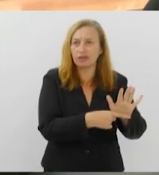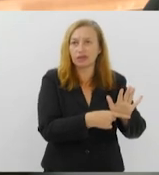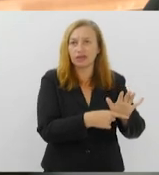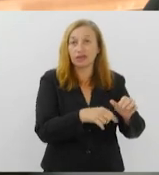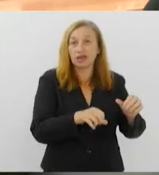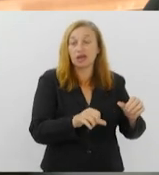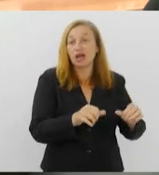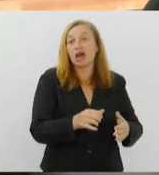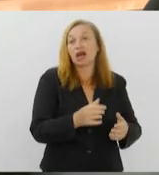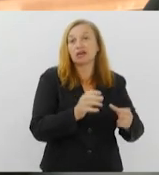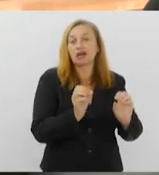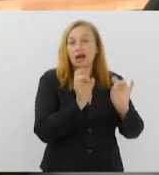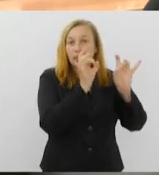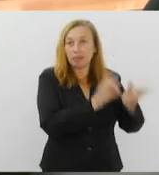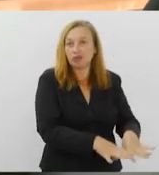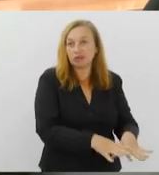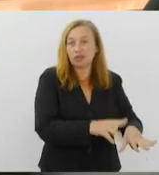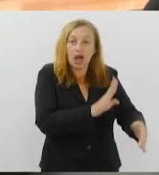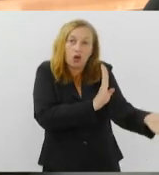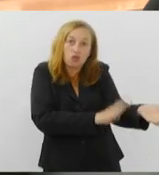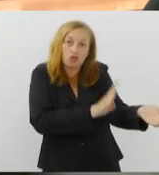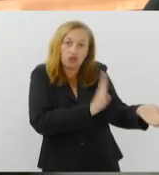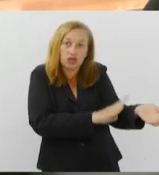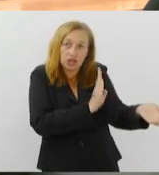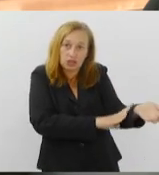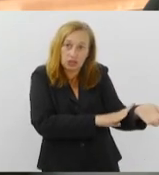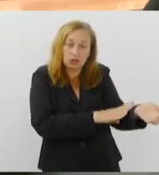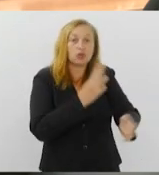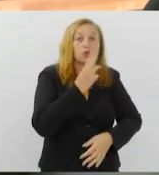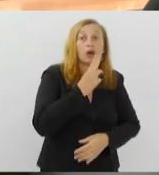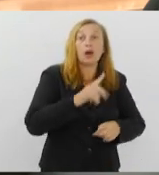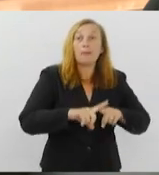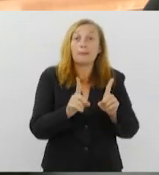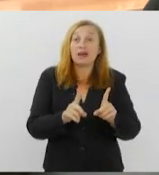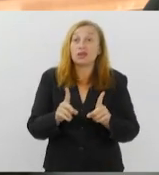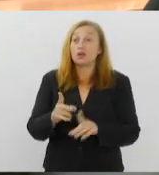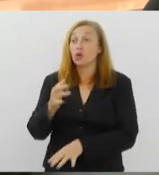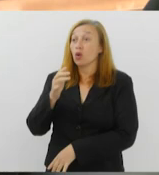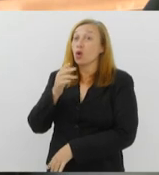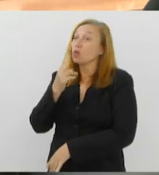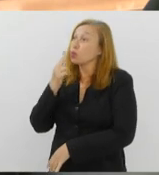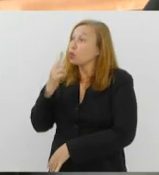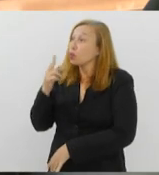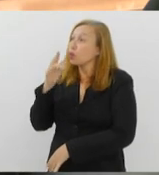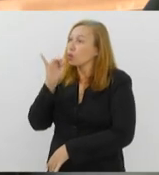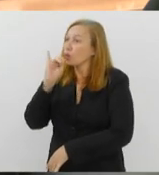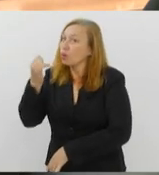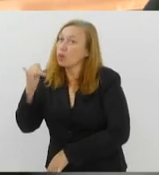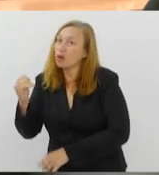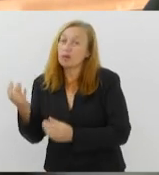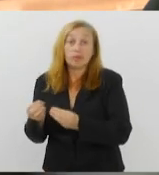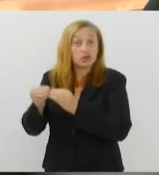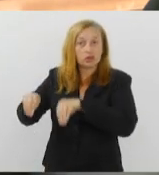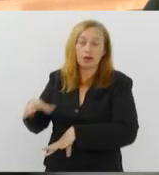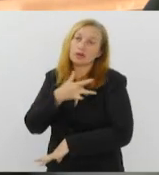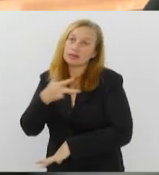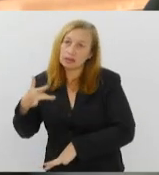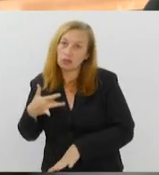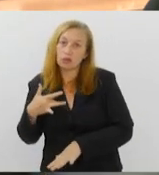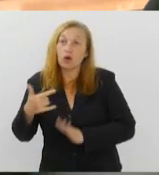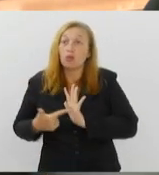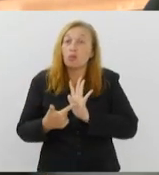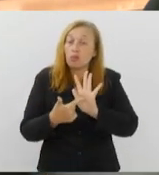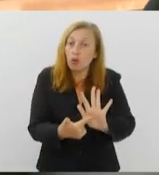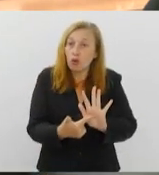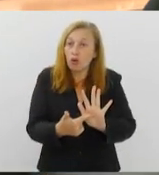o vício. Na verdade, o vape é ainda mais prejudicial à saúde. Dados da Organização Pan-Americana de Saúde revelam que o